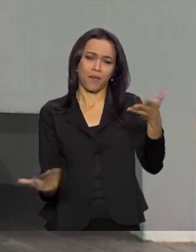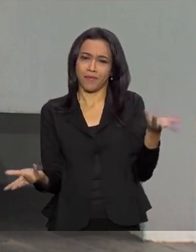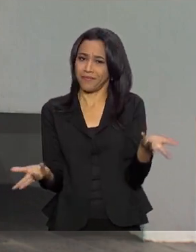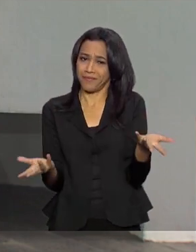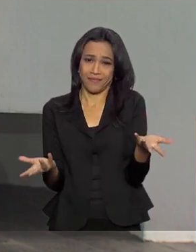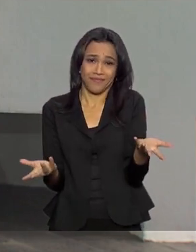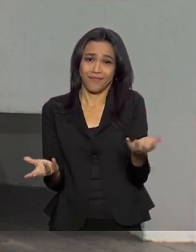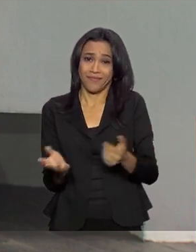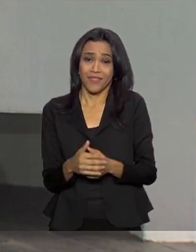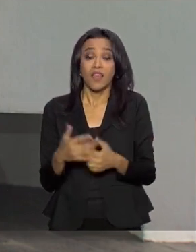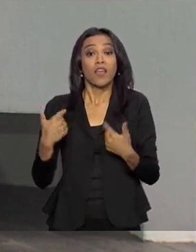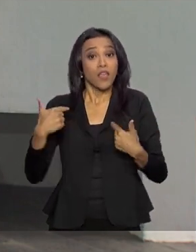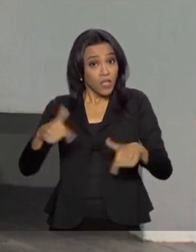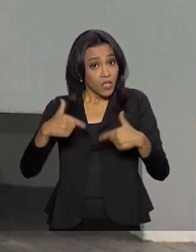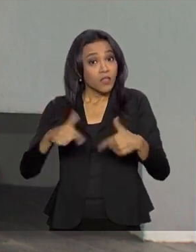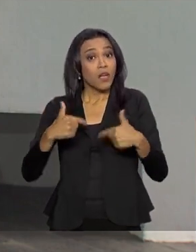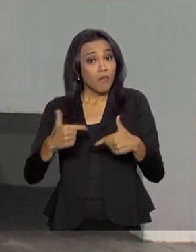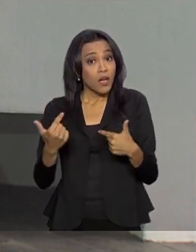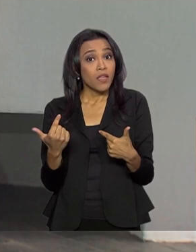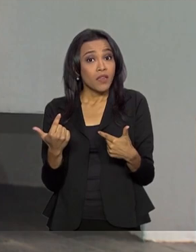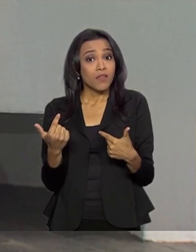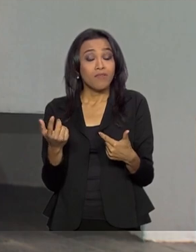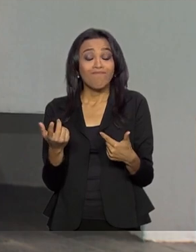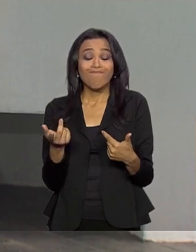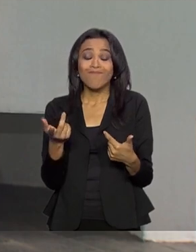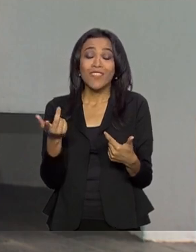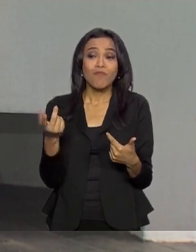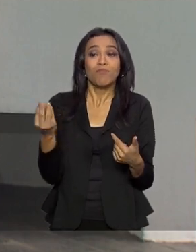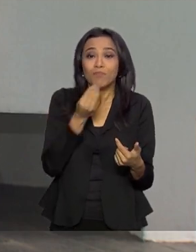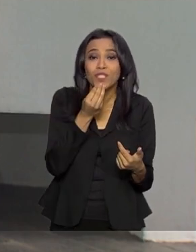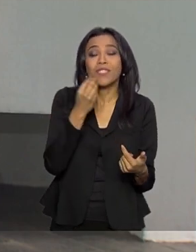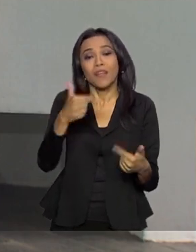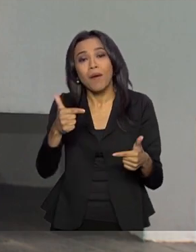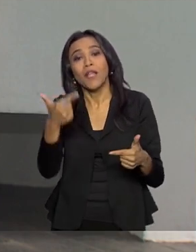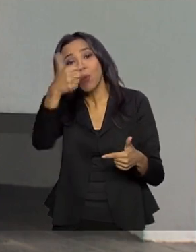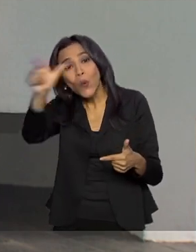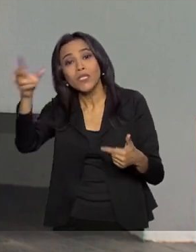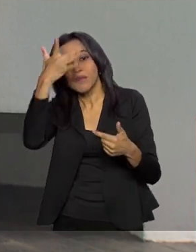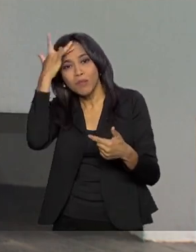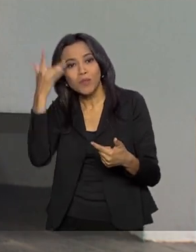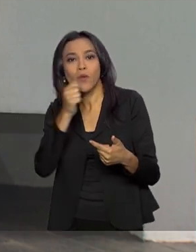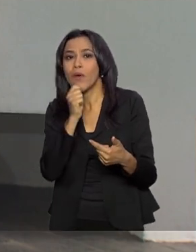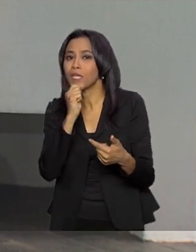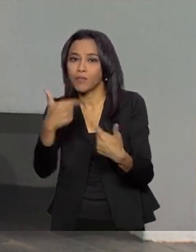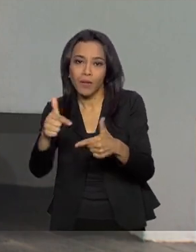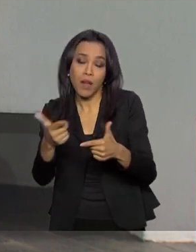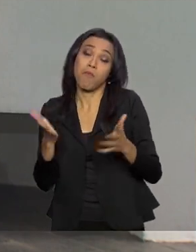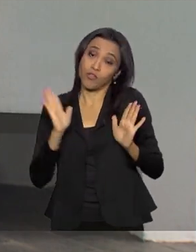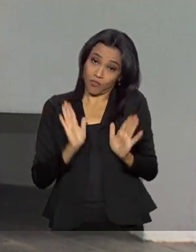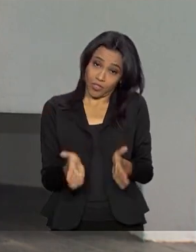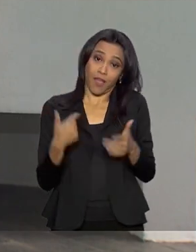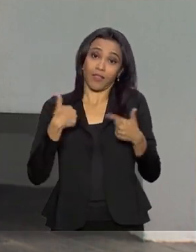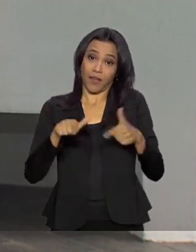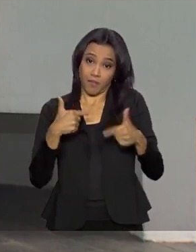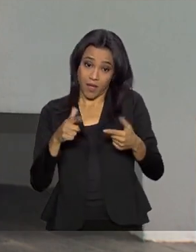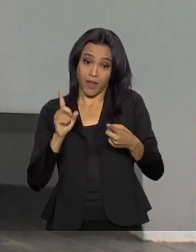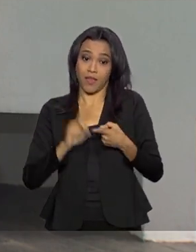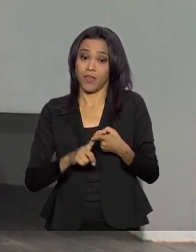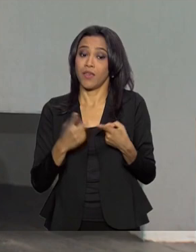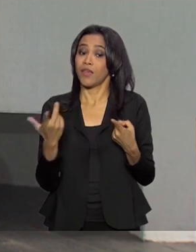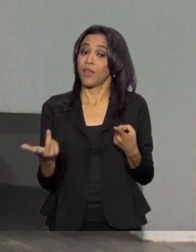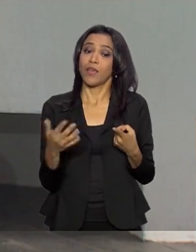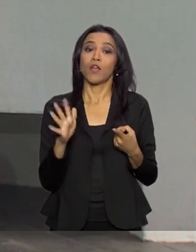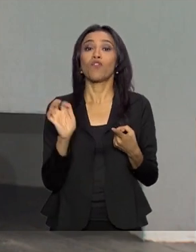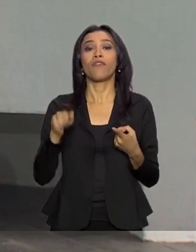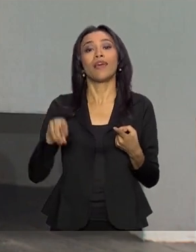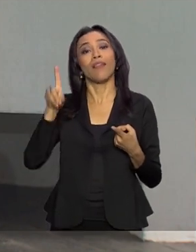não trabalhei com muita gente que eu gostaria de ter trabalhado, mas em compensação, já trabalhei com o Nissec, já trabalhei